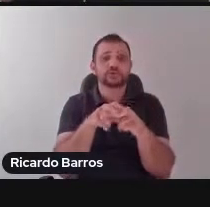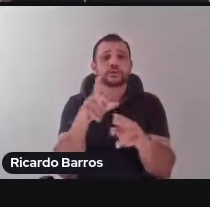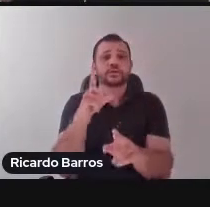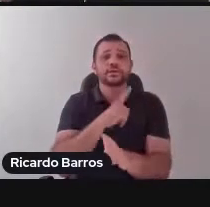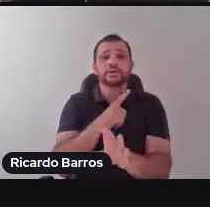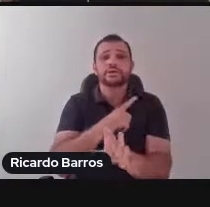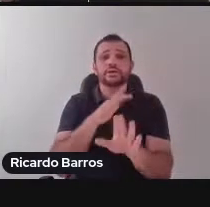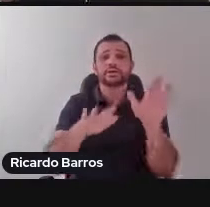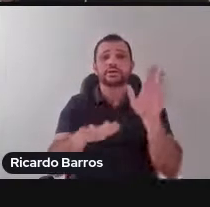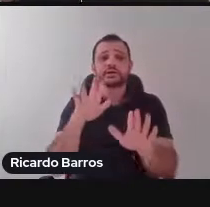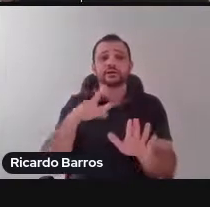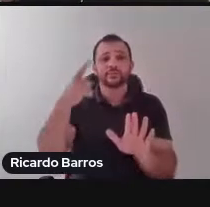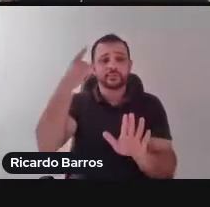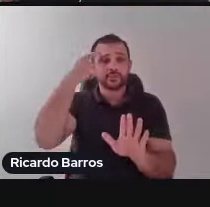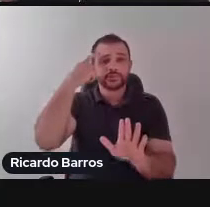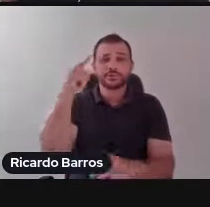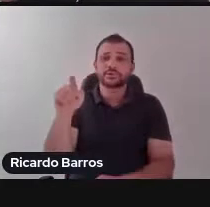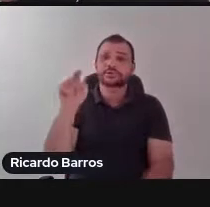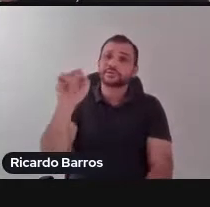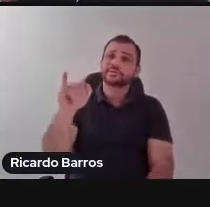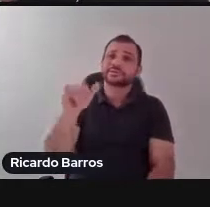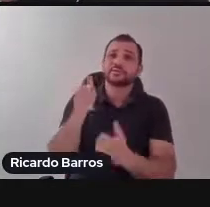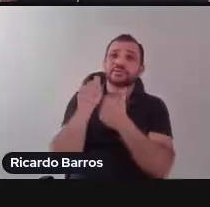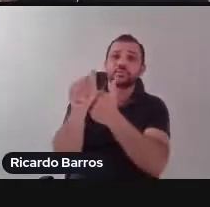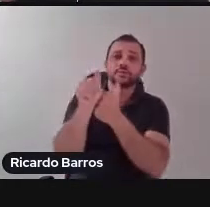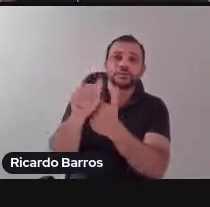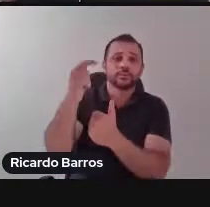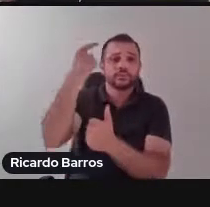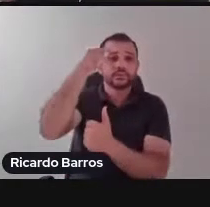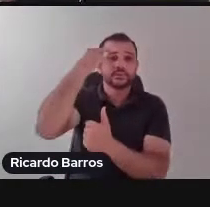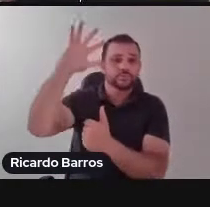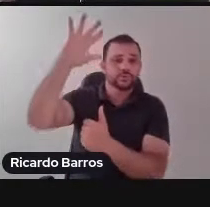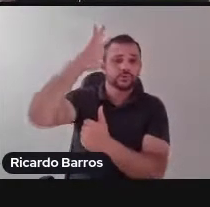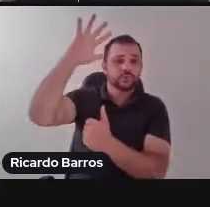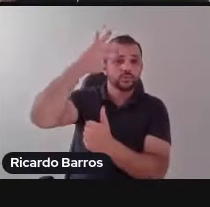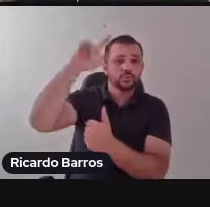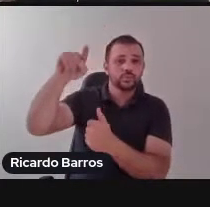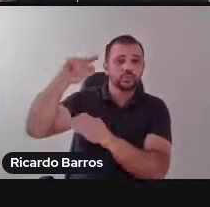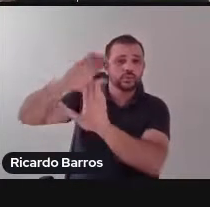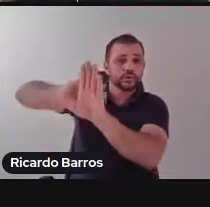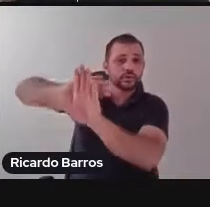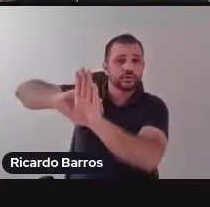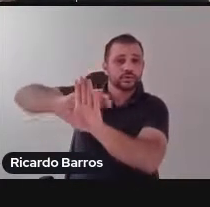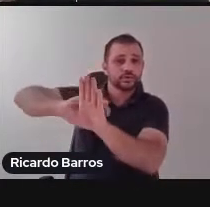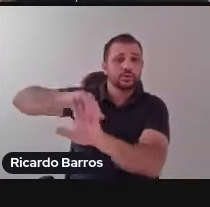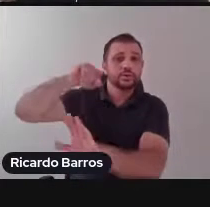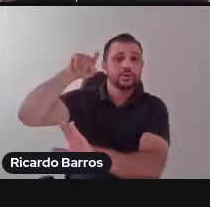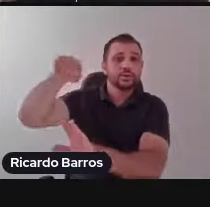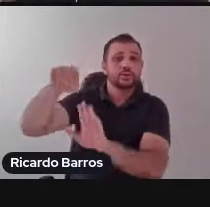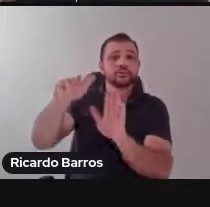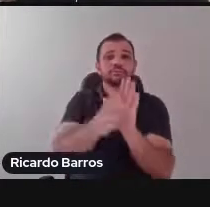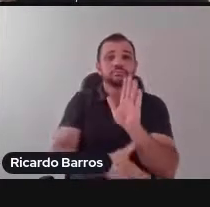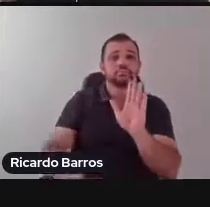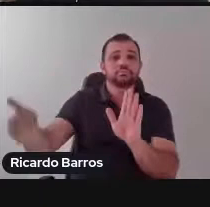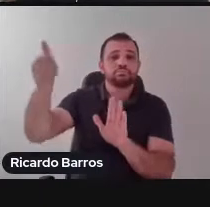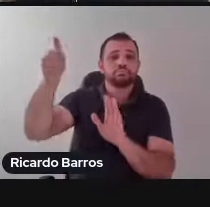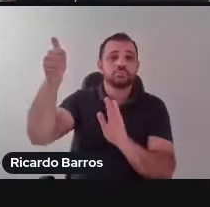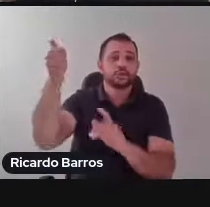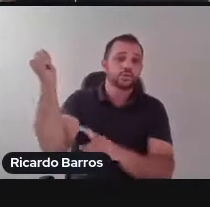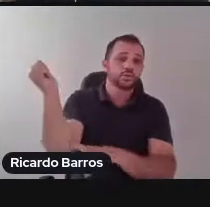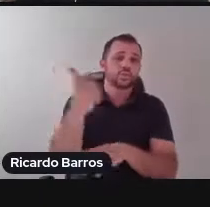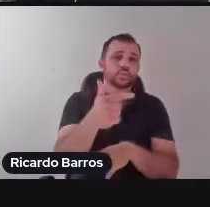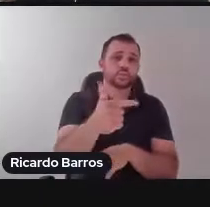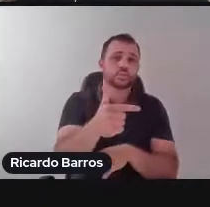filosofia, uma teoria, uma ideologia venha, portanto, a prevalecer sobre tantas outras.